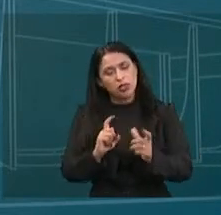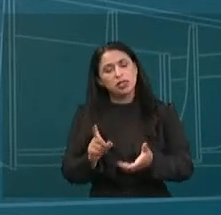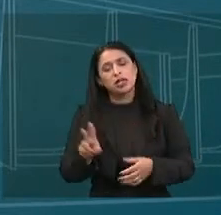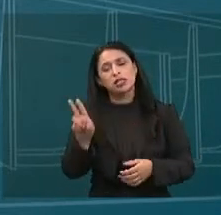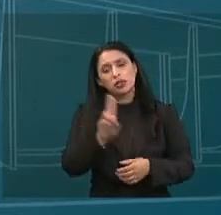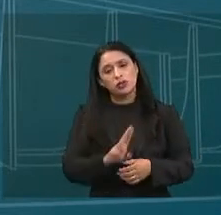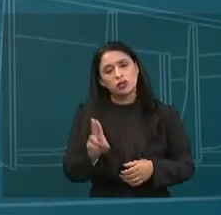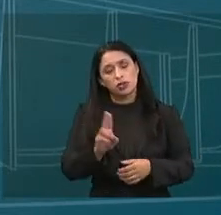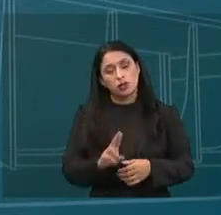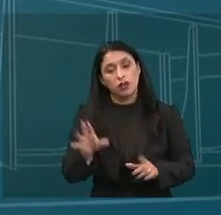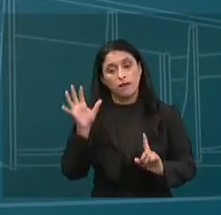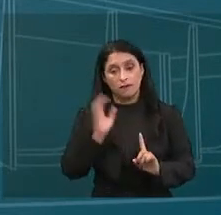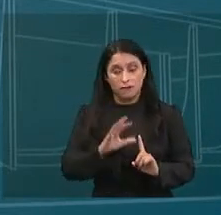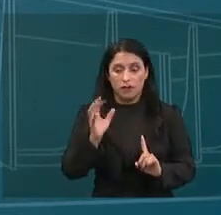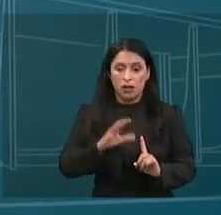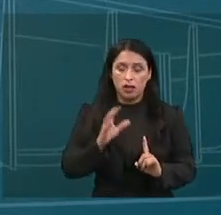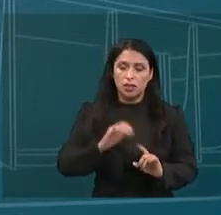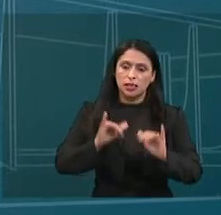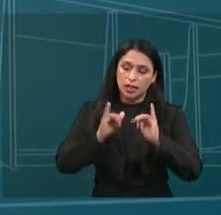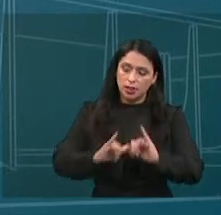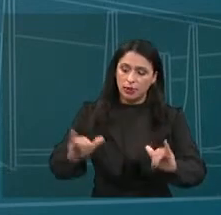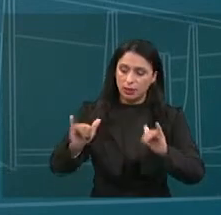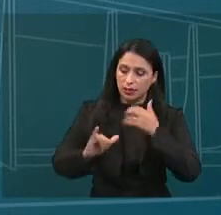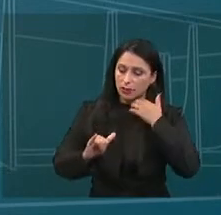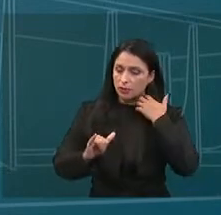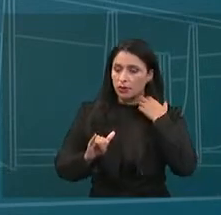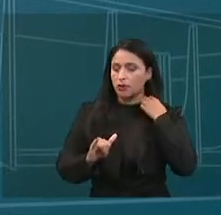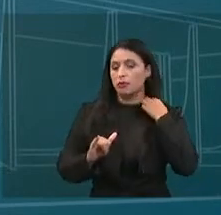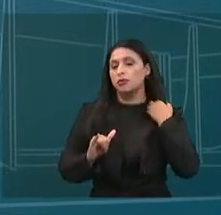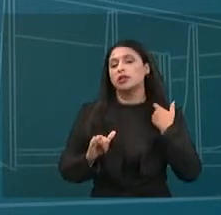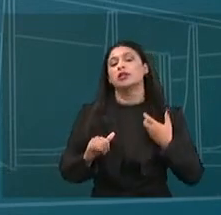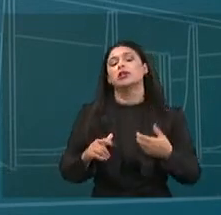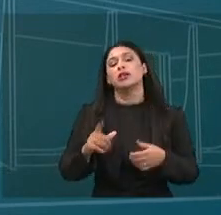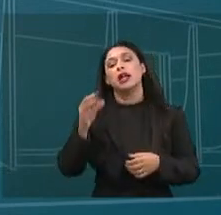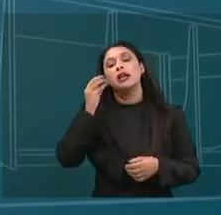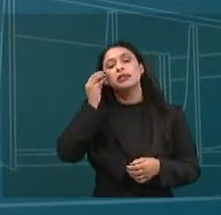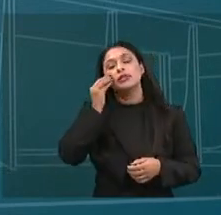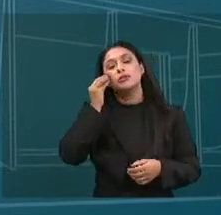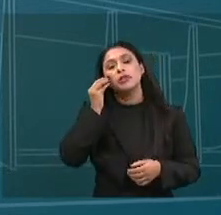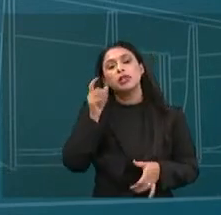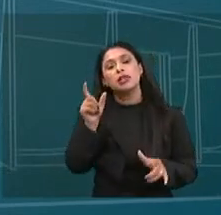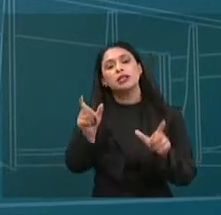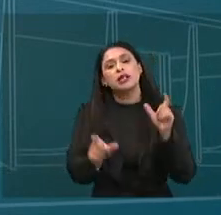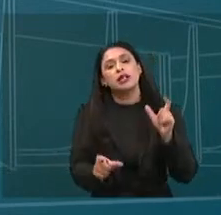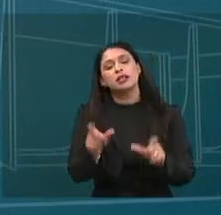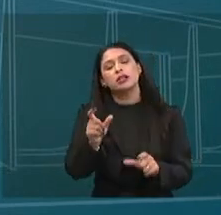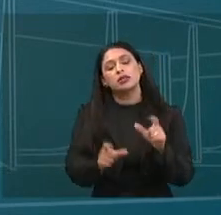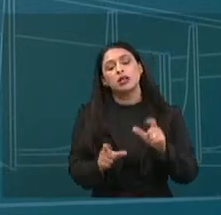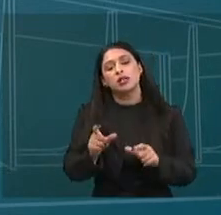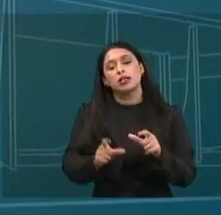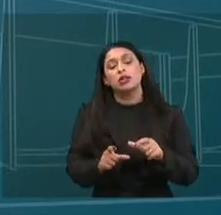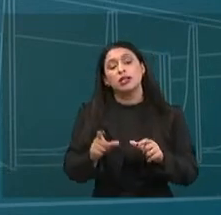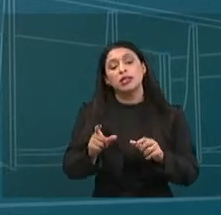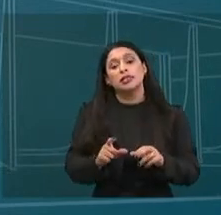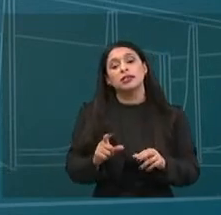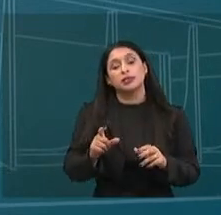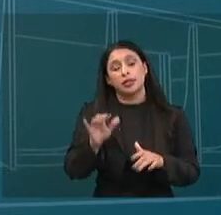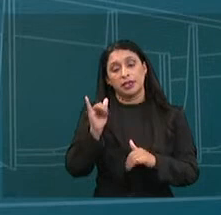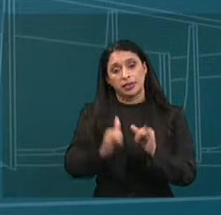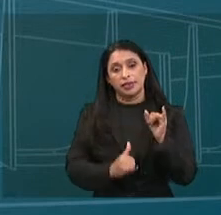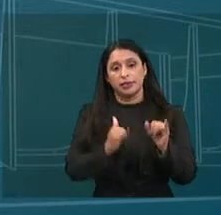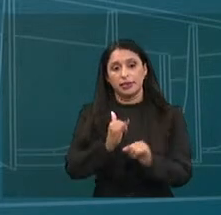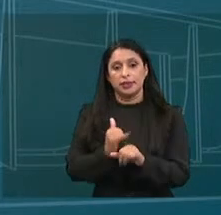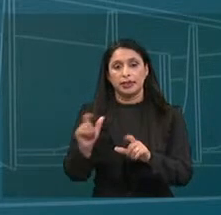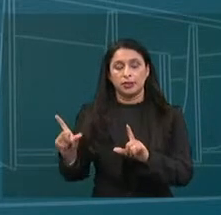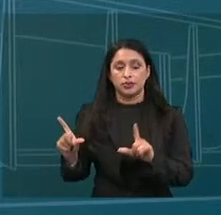influenciam diretamente o fluxo informacional, interferindo na experiência que cada usuário tem ao acessar a rede. Próximo, por